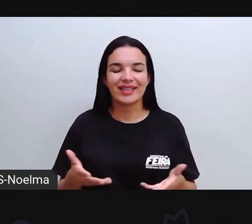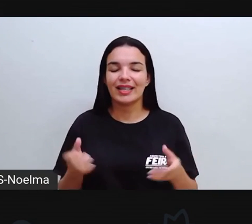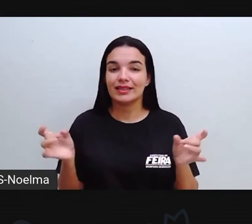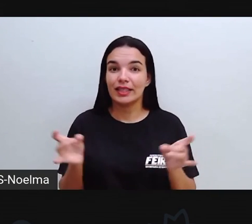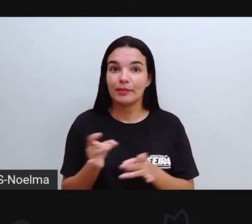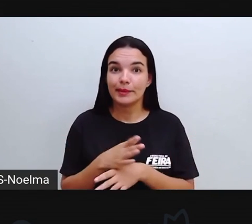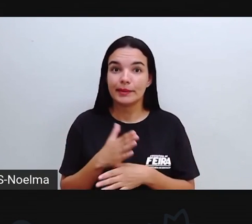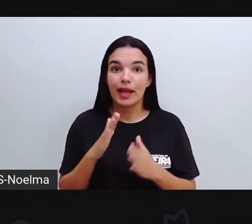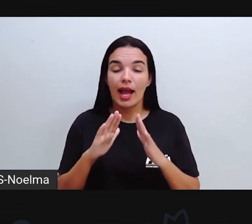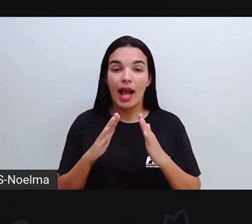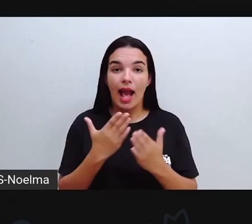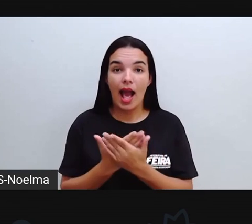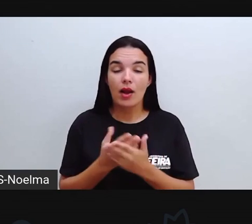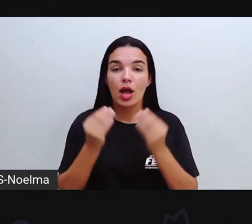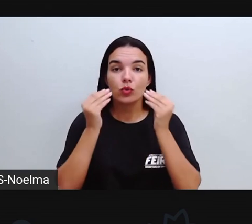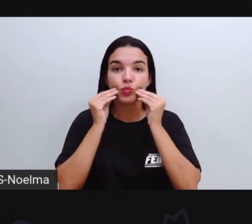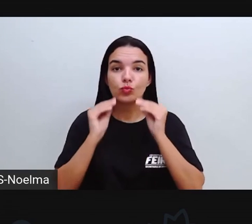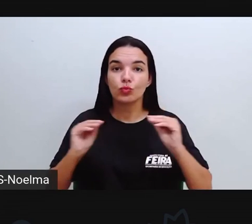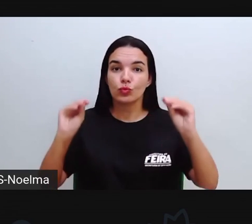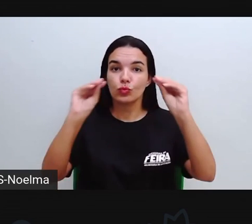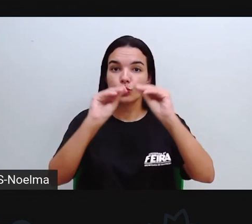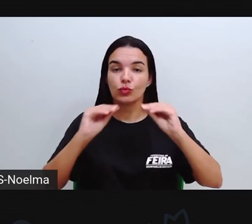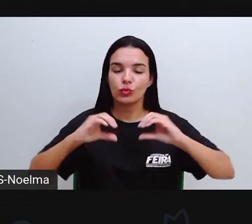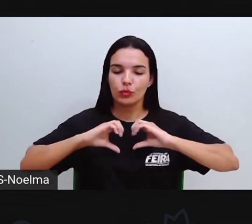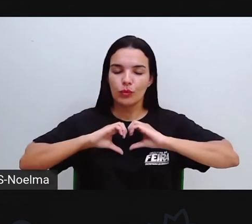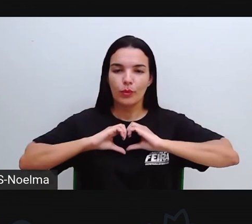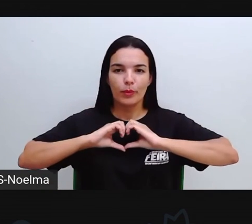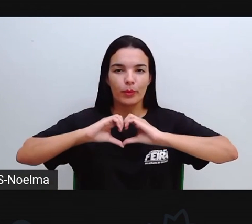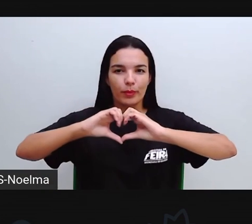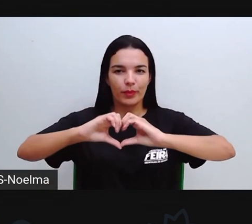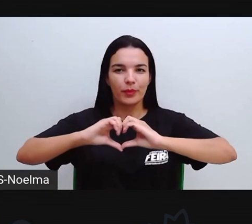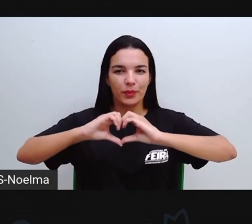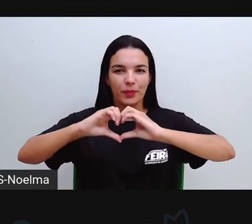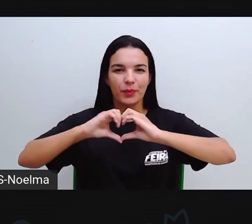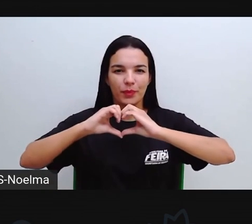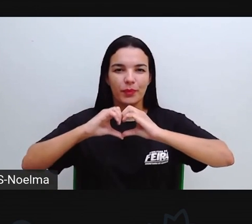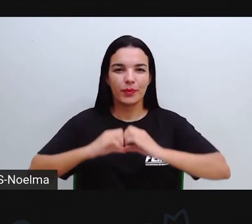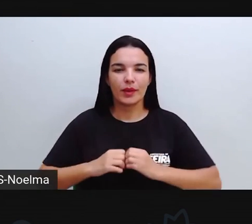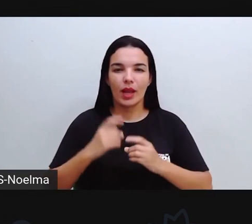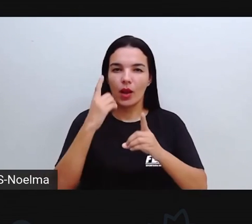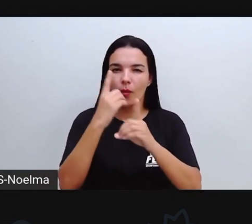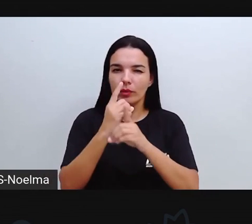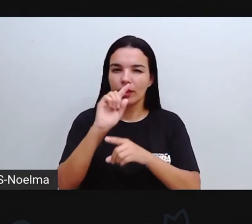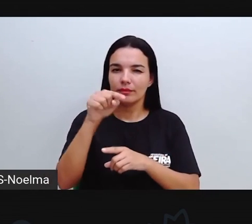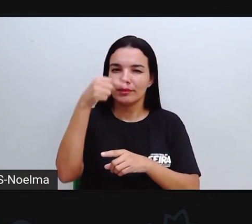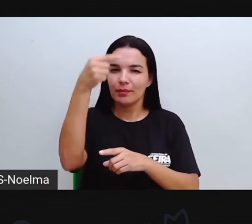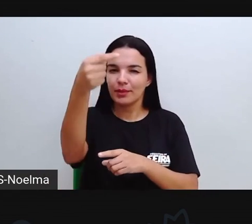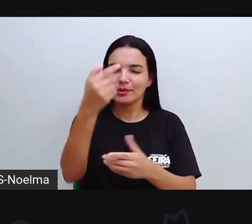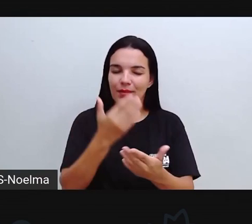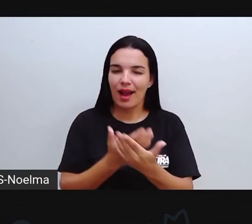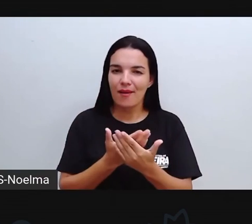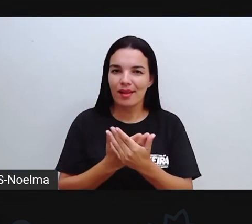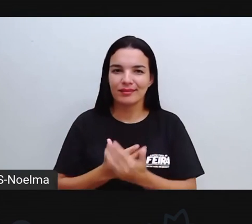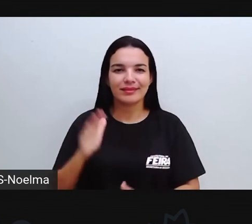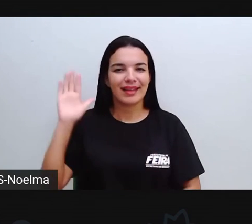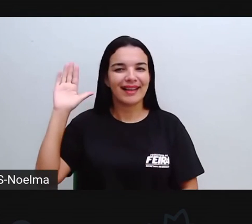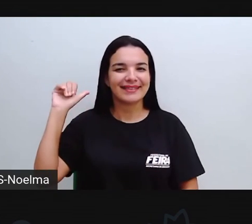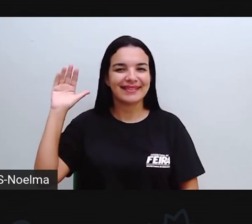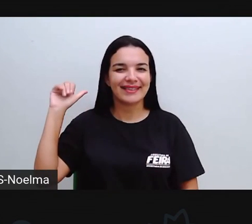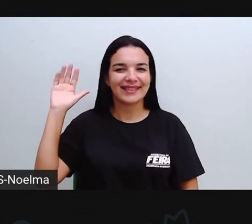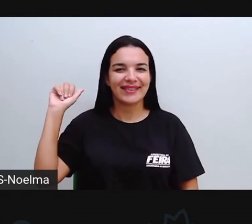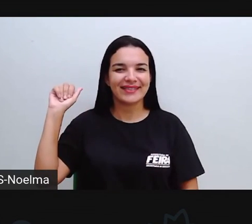por aqui. Um beijo enorme no coração de cada um de vocês e a gente se encontra na nossa próxima aula.